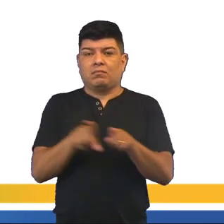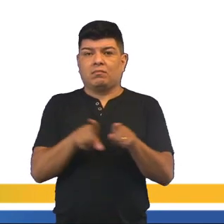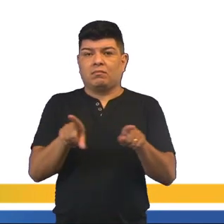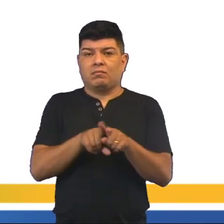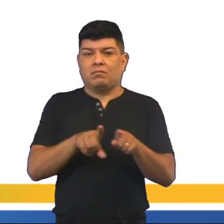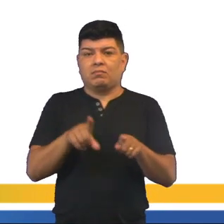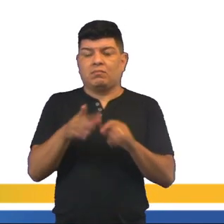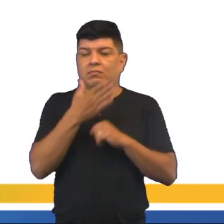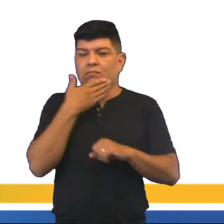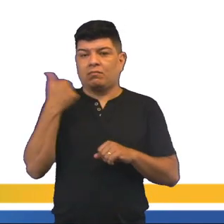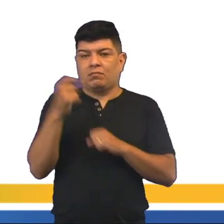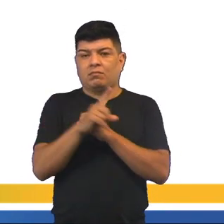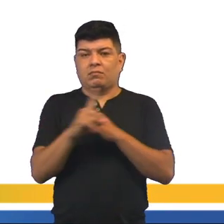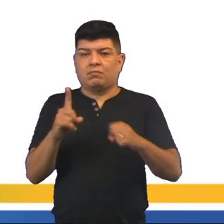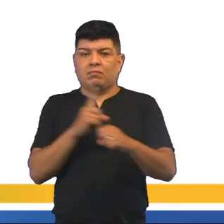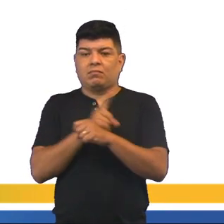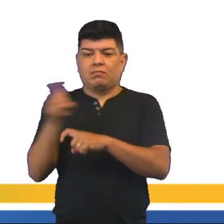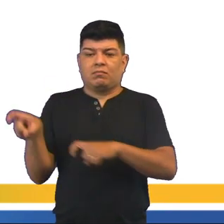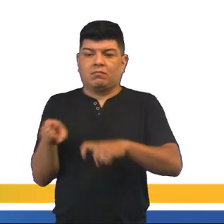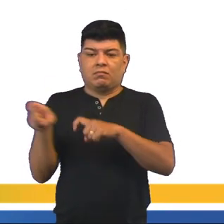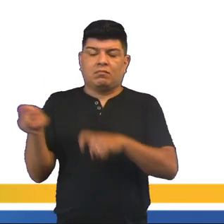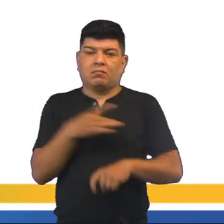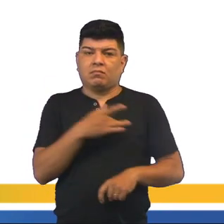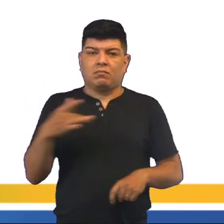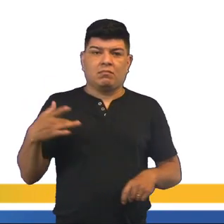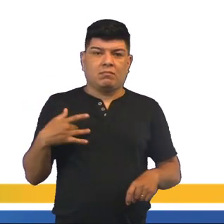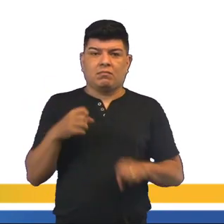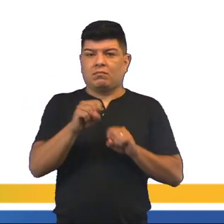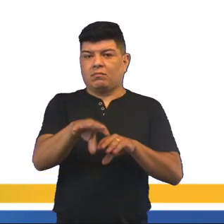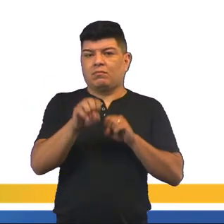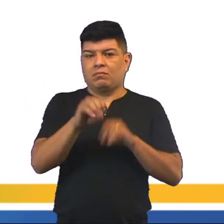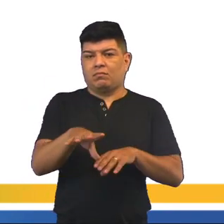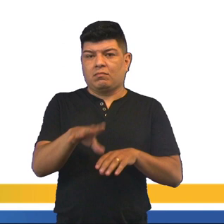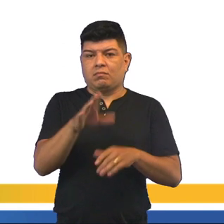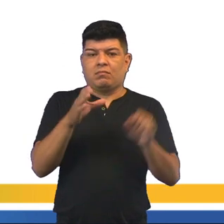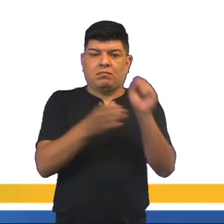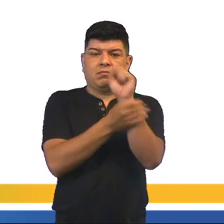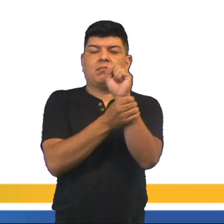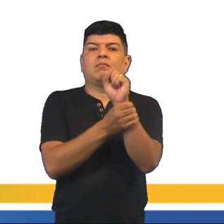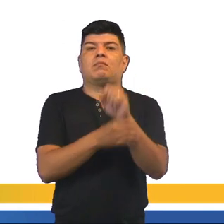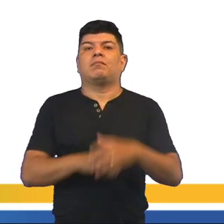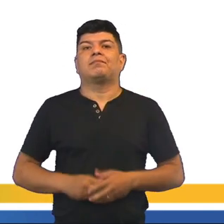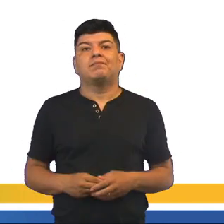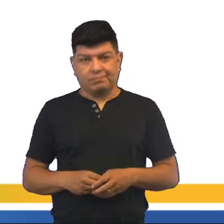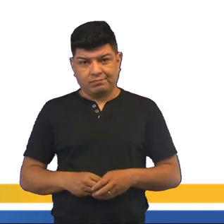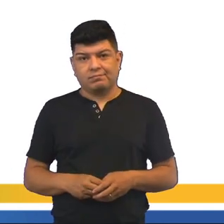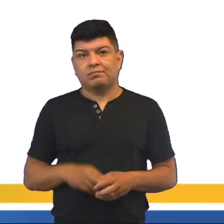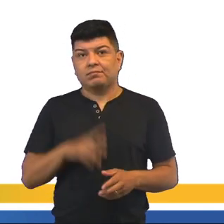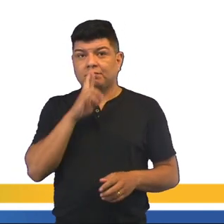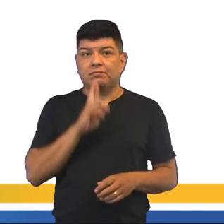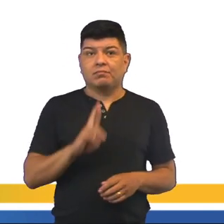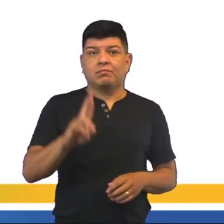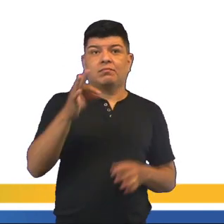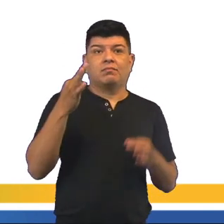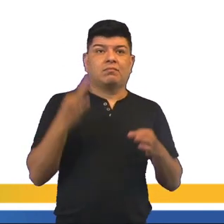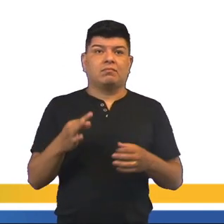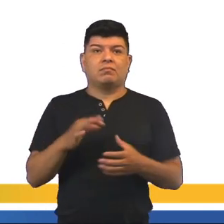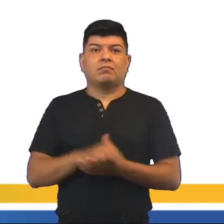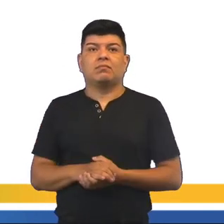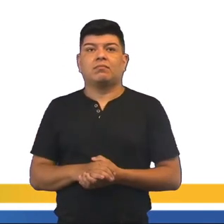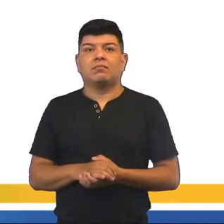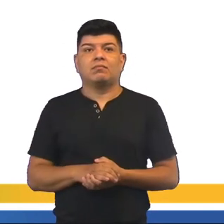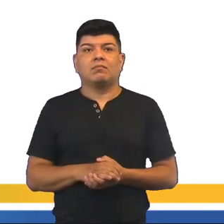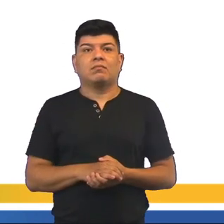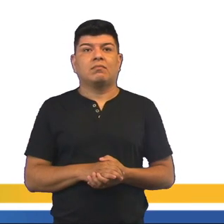com melhorias também nos campos da saúde, educação e segurança. Vamos para a resposta que o nosso tempo está